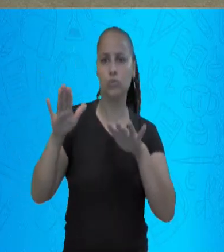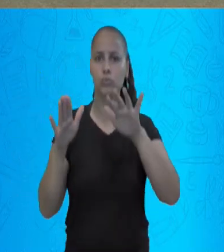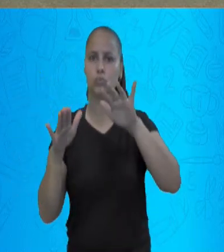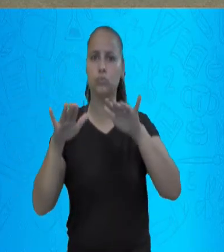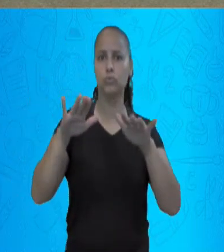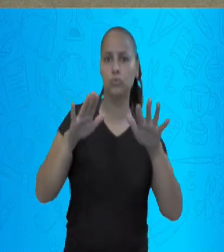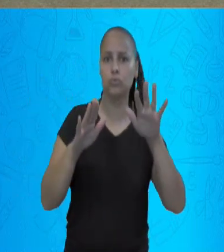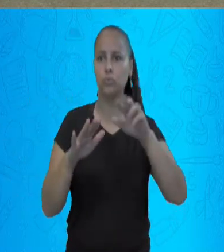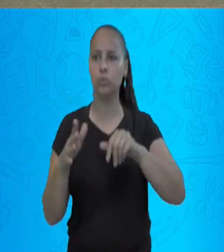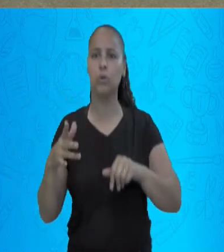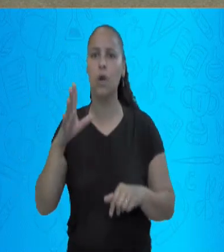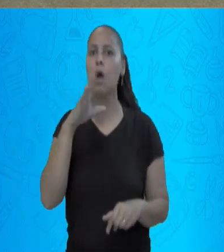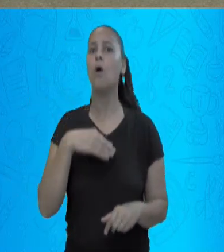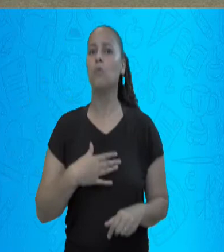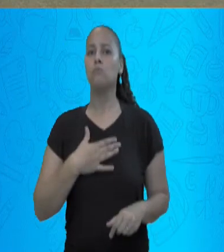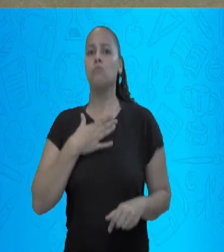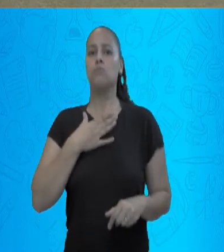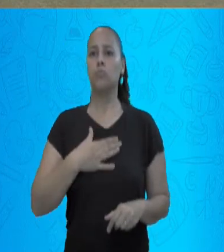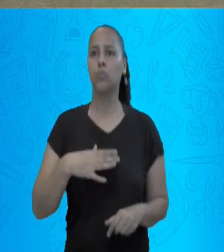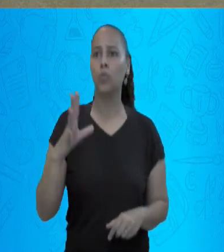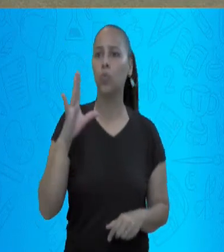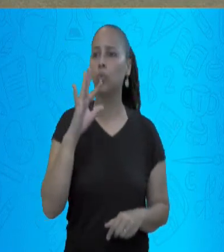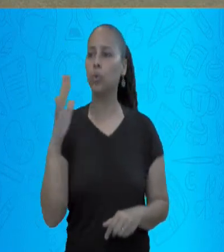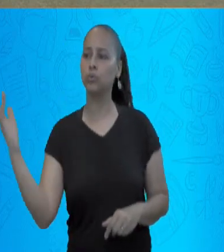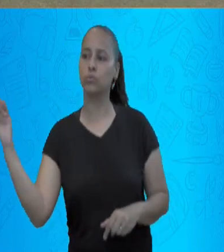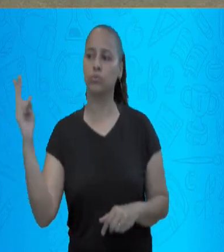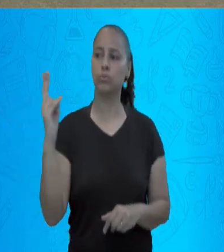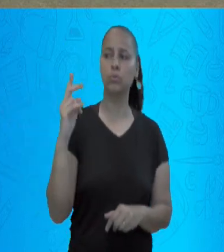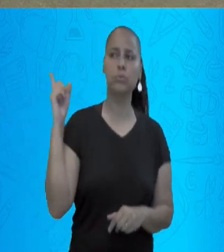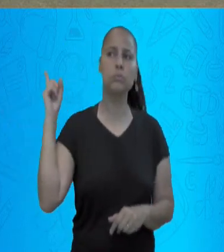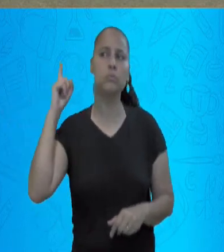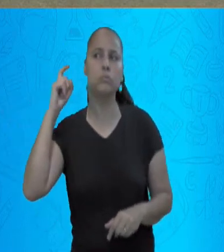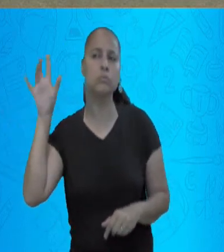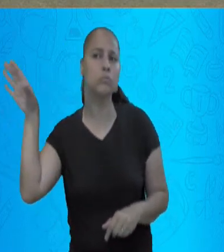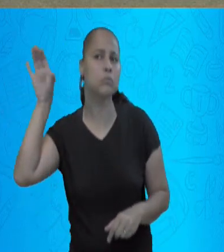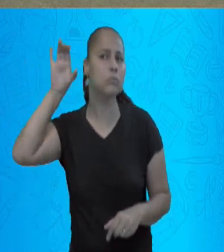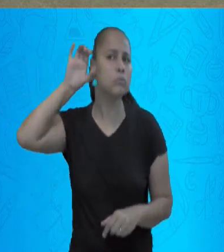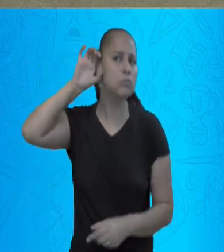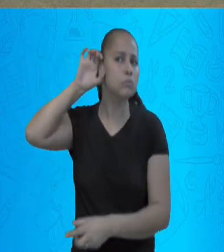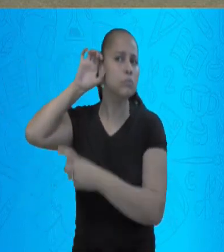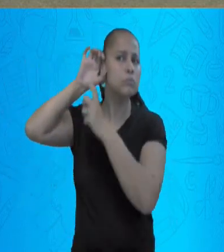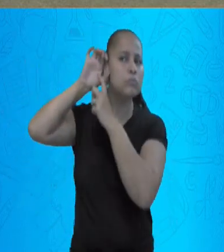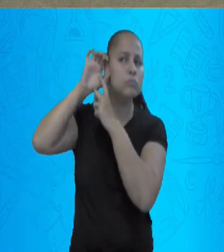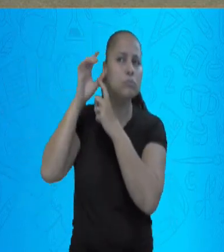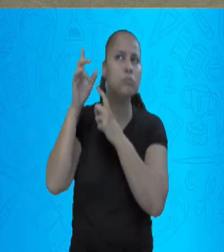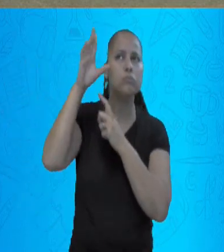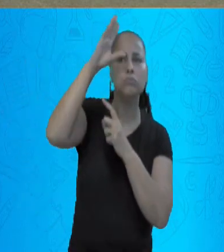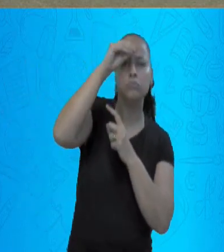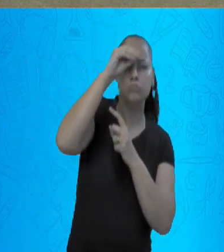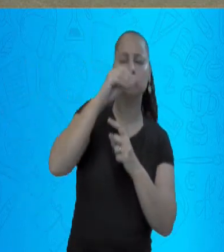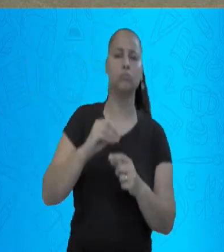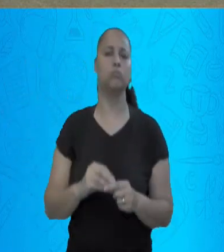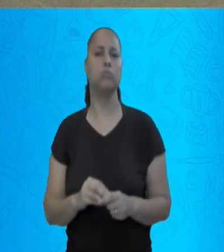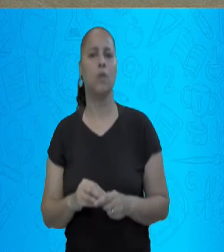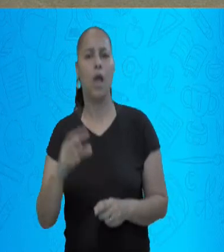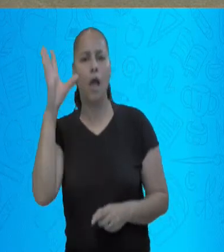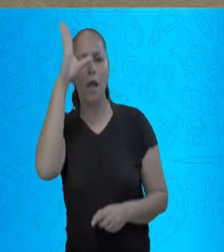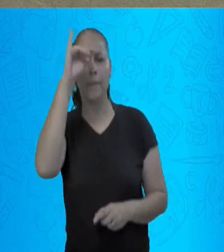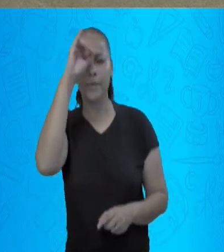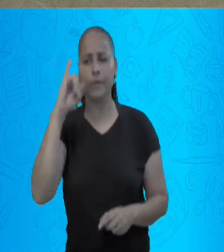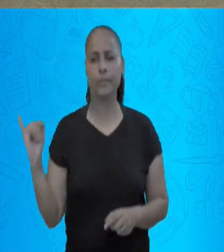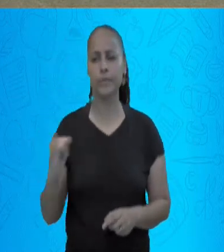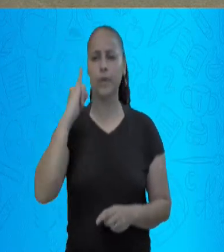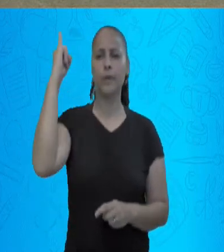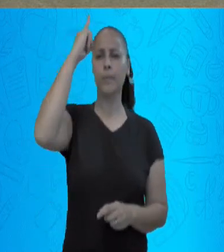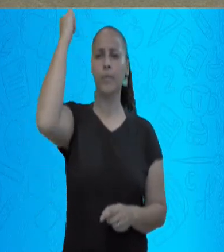trazidas pelo ar até os nossos ouvidos, que são chamados de onda sonora. aprendemos a importância dos